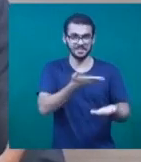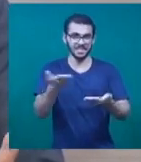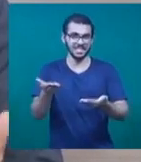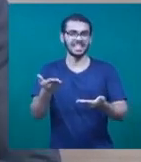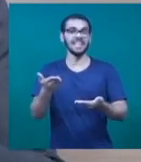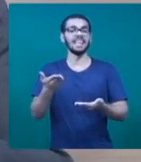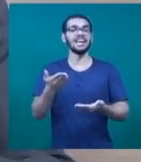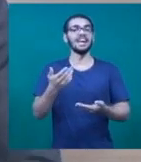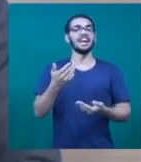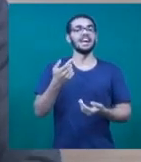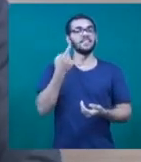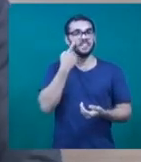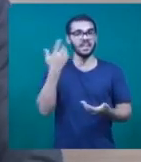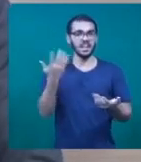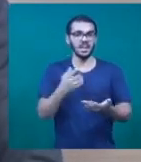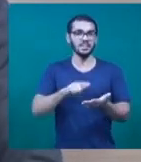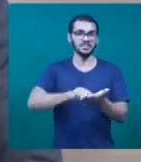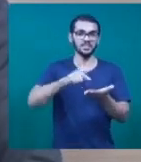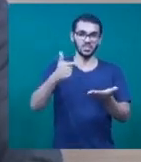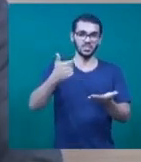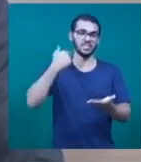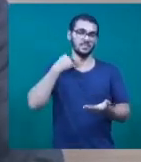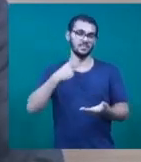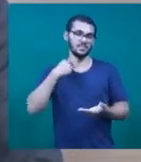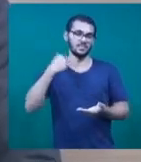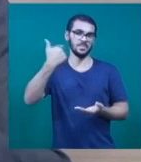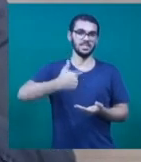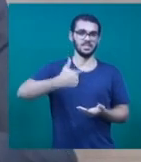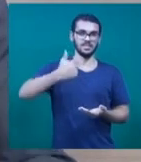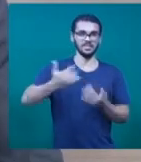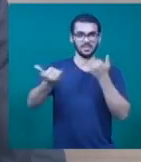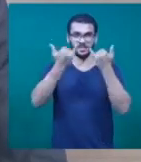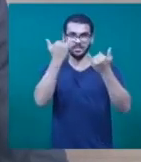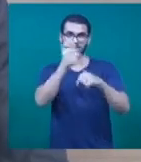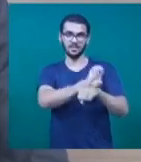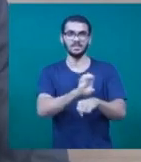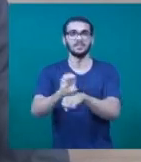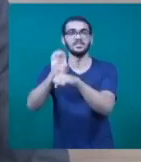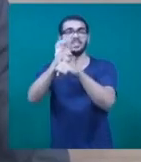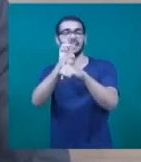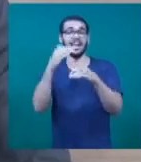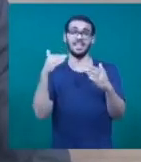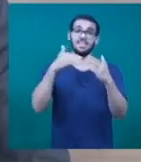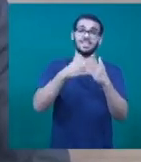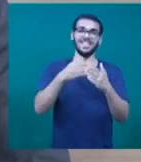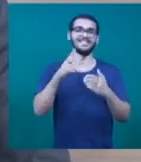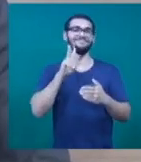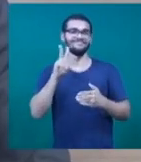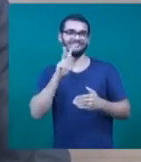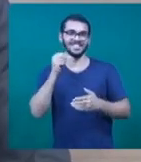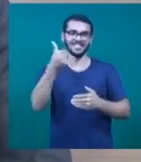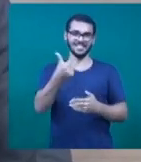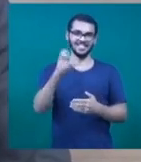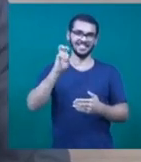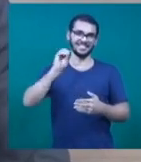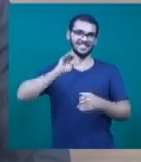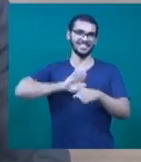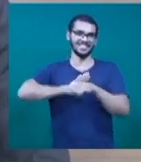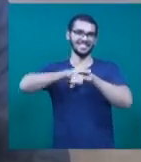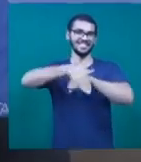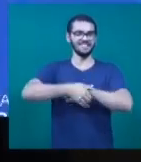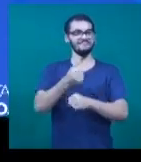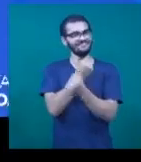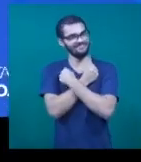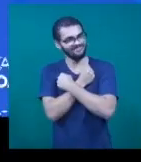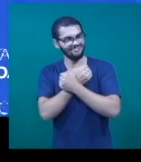Notícias do Estado, você confere agora com o Jornal Minas, segunda edição. E a gente volta a se ver na segunda, às 10 para as 7 da noite. Um abraço para você.